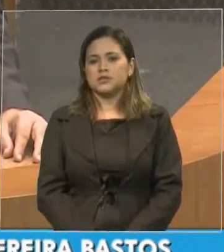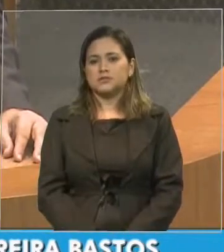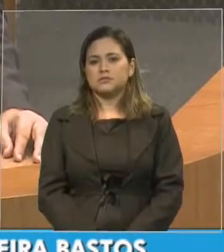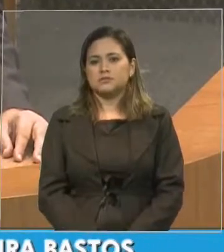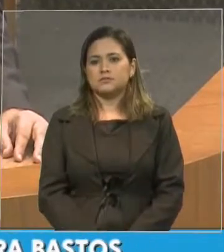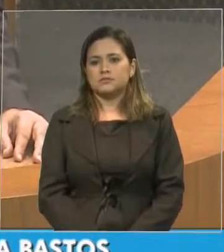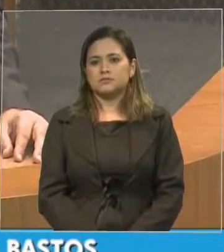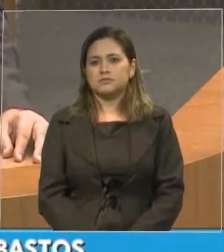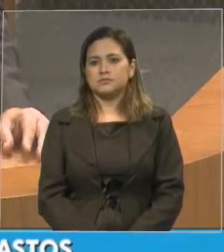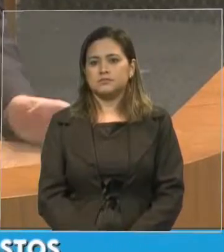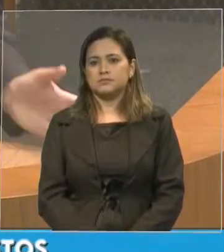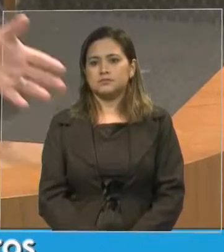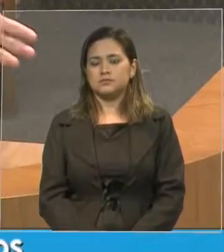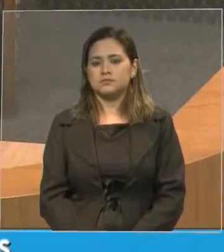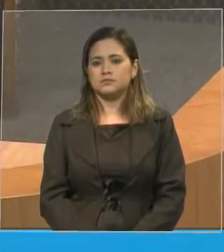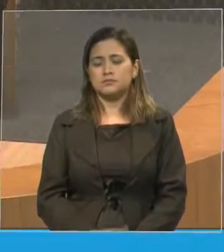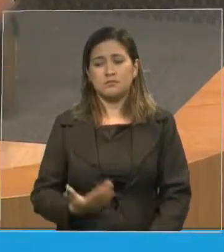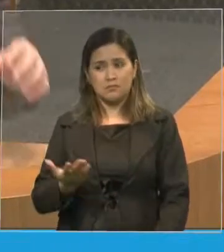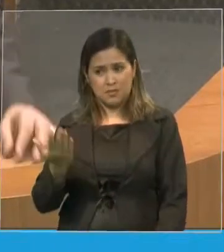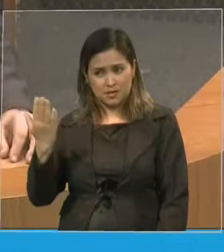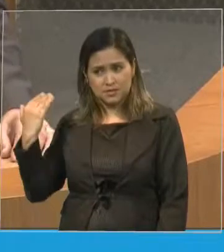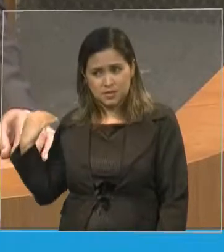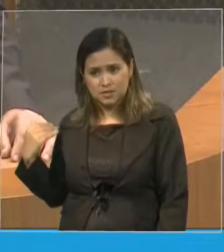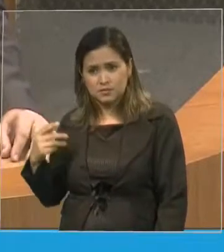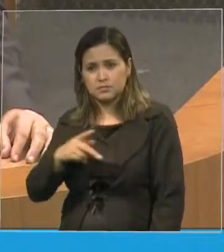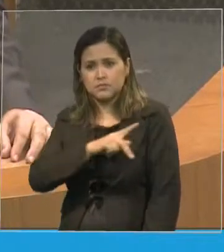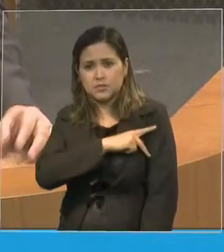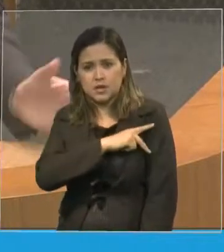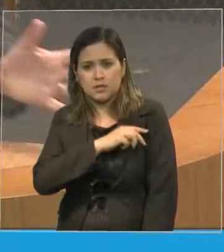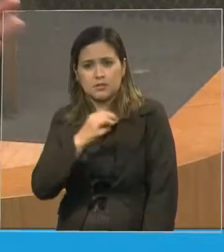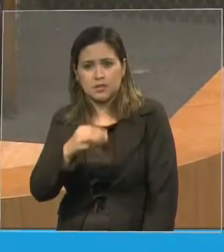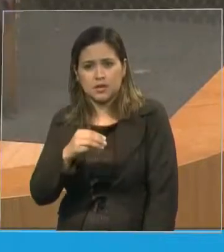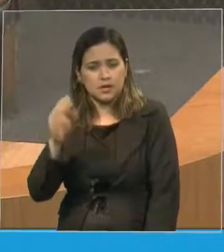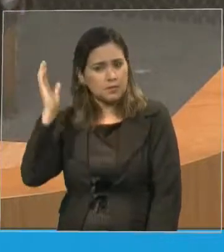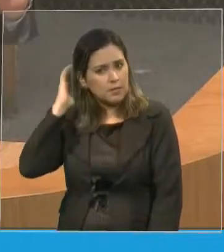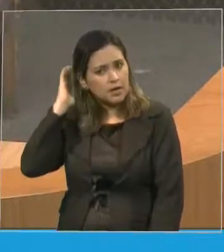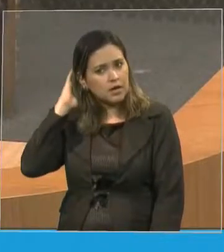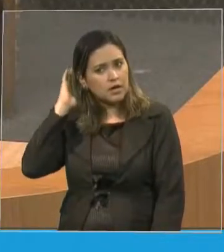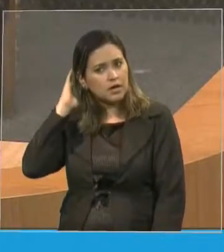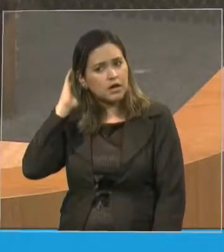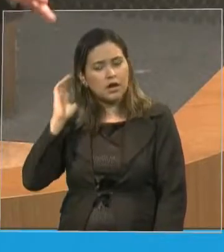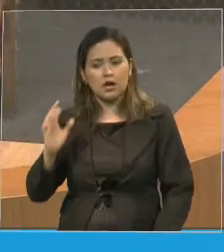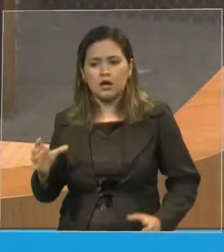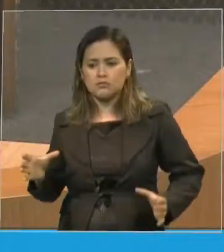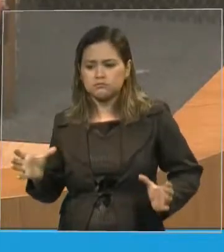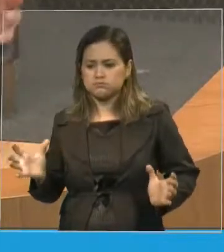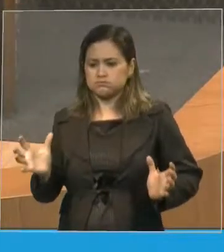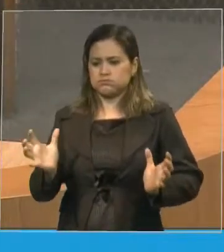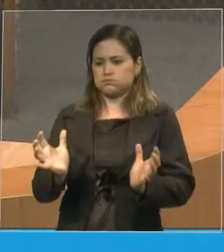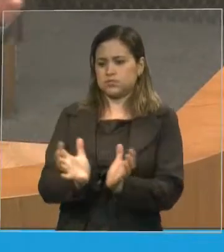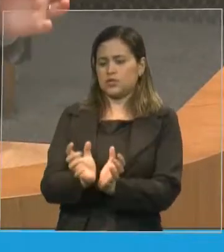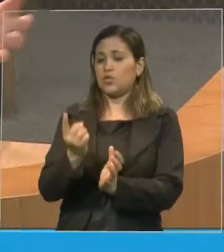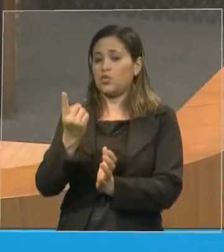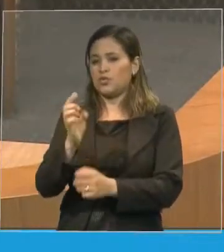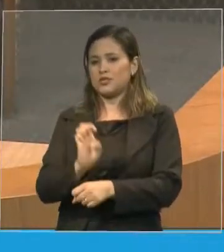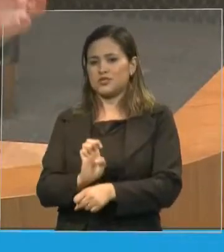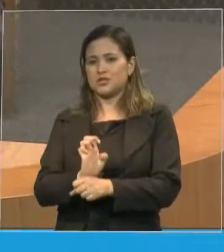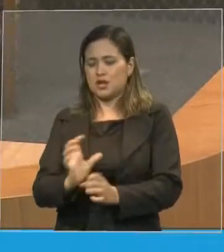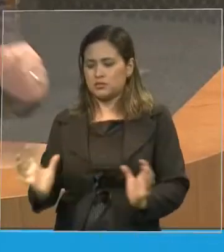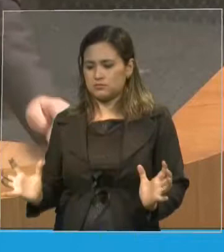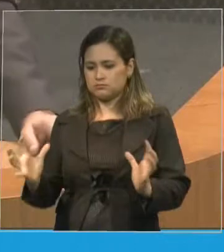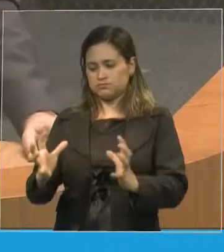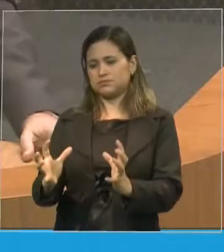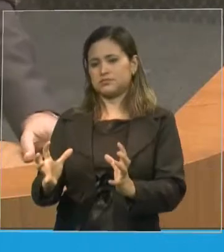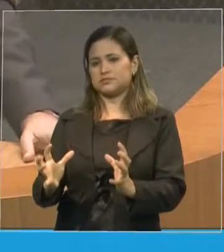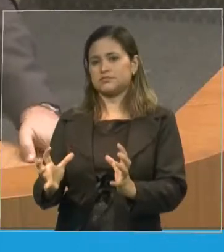atrás, Piauí, Maranhão, Pará, éramos todos uma só, uma só